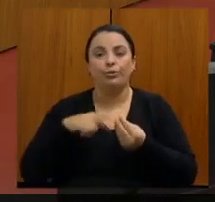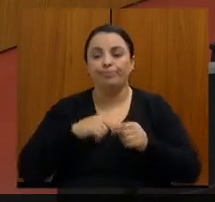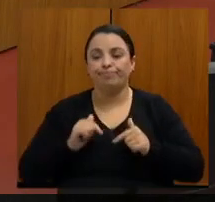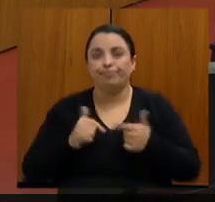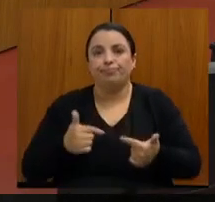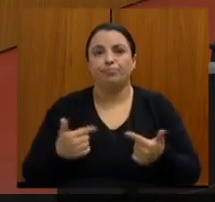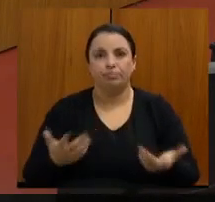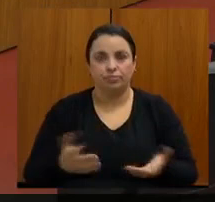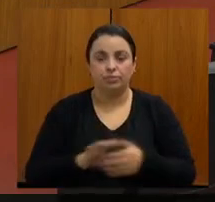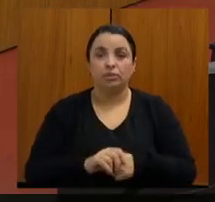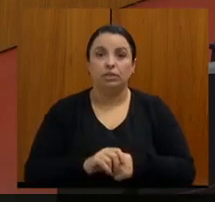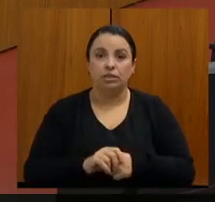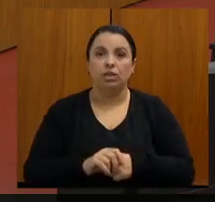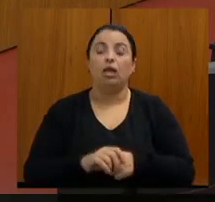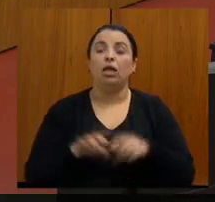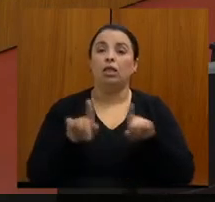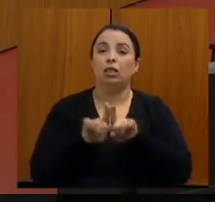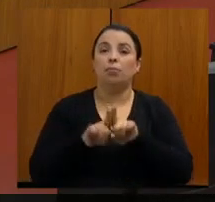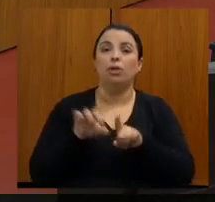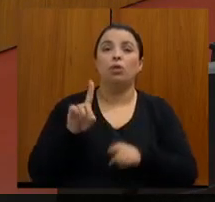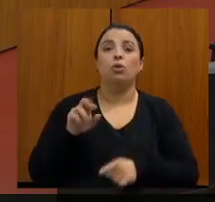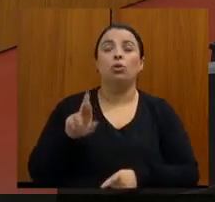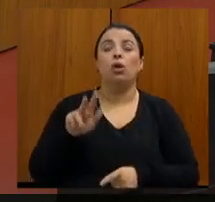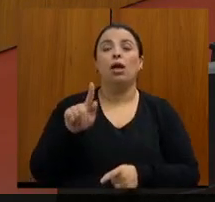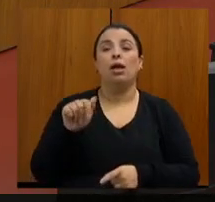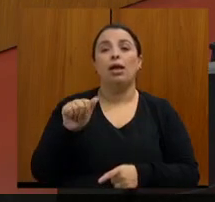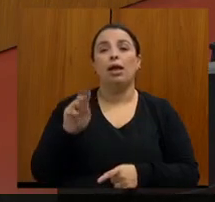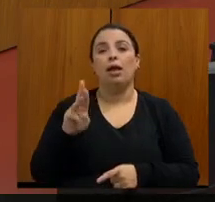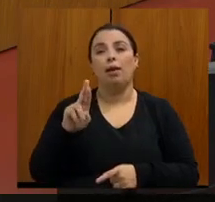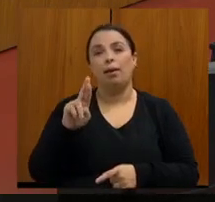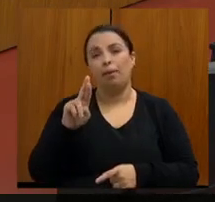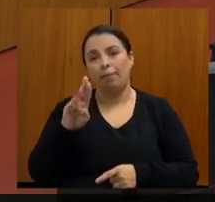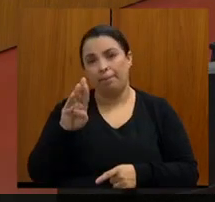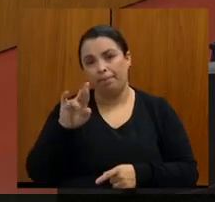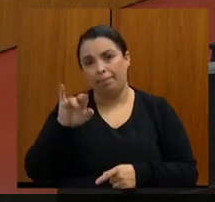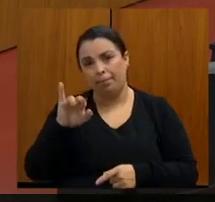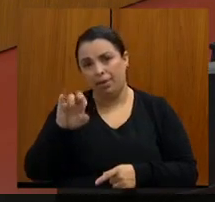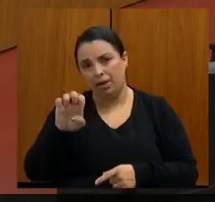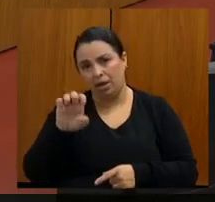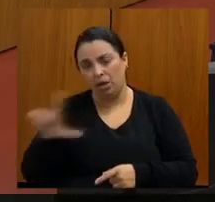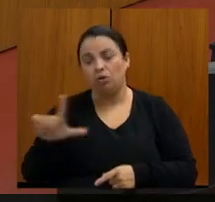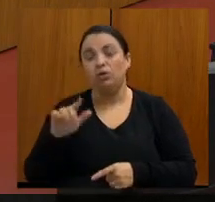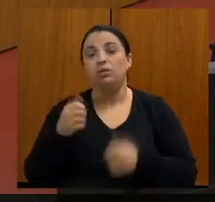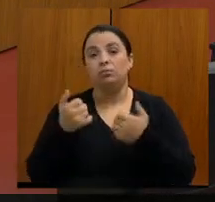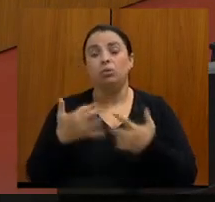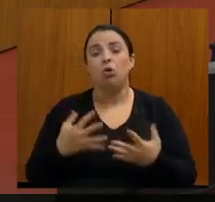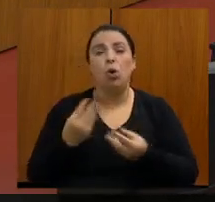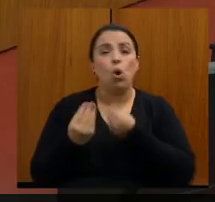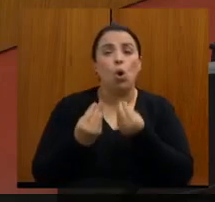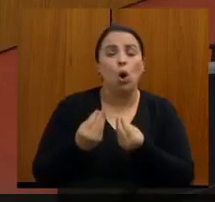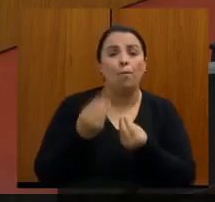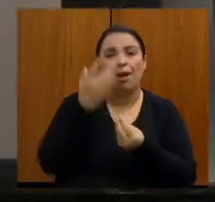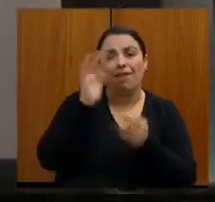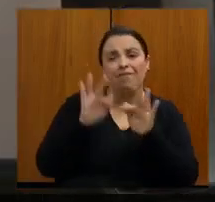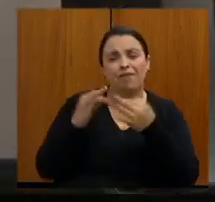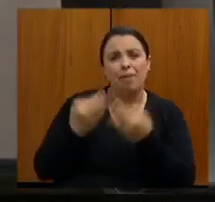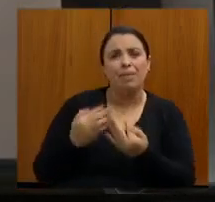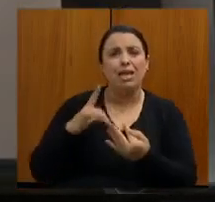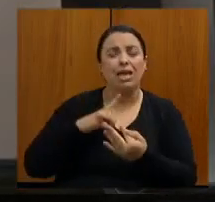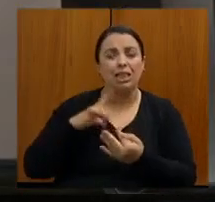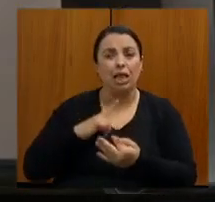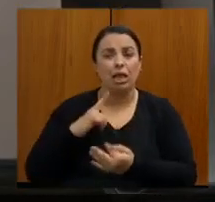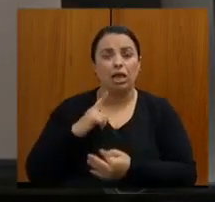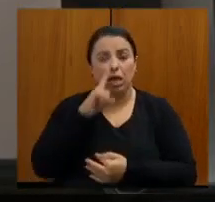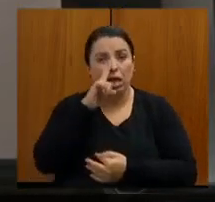Além disso, como disse o doutor Gabriel Almeida, algo que a gente possa fazer por essas famílias de risco, por essas mulheres do alto risco,